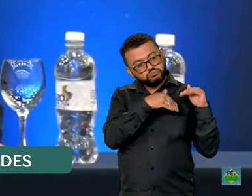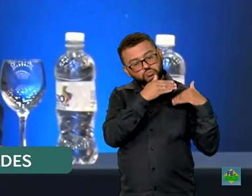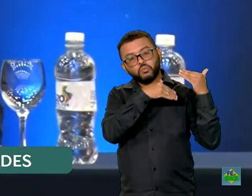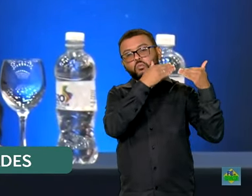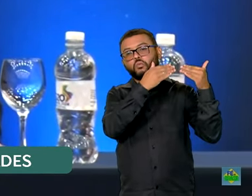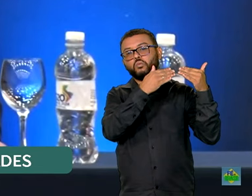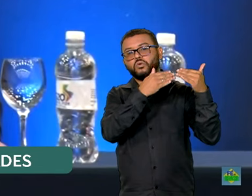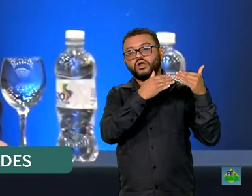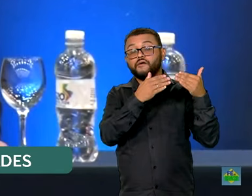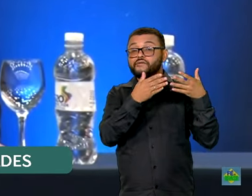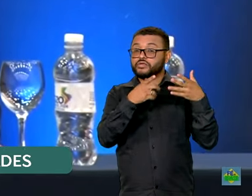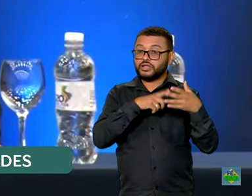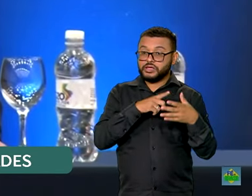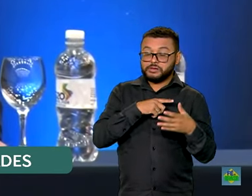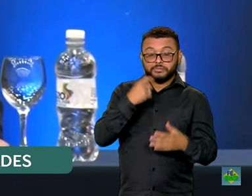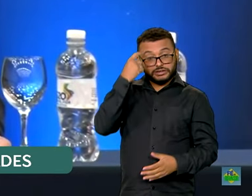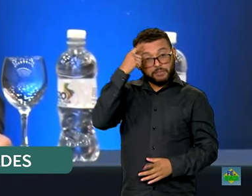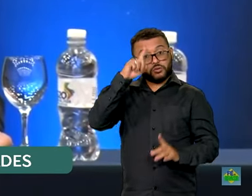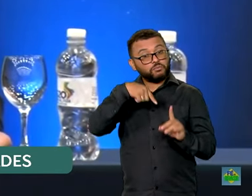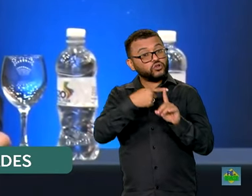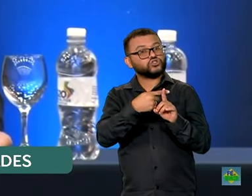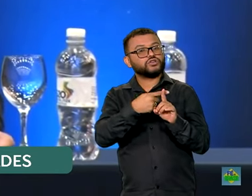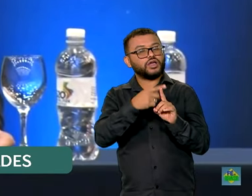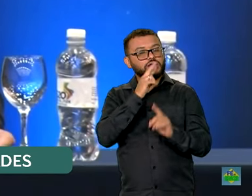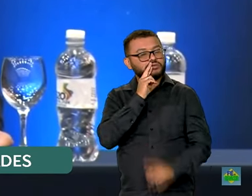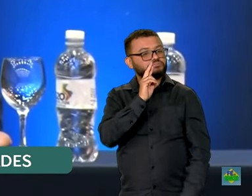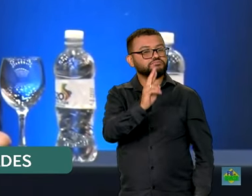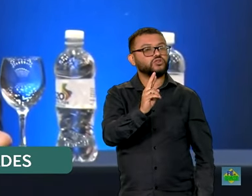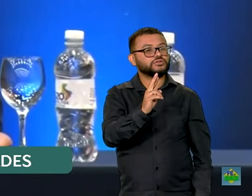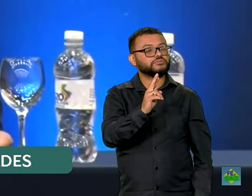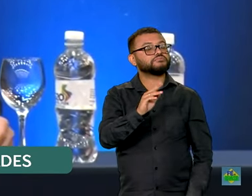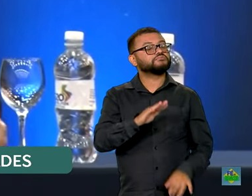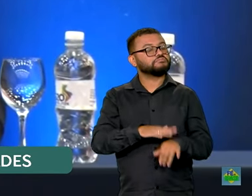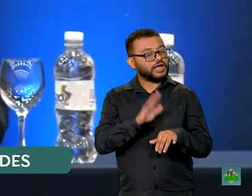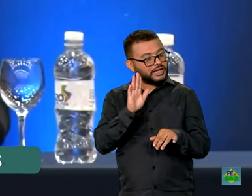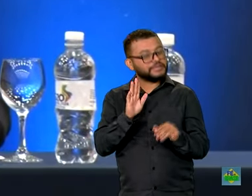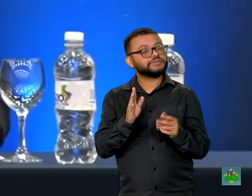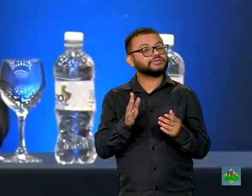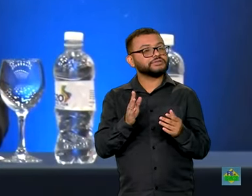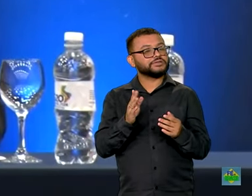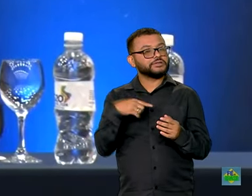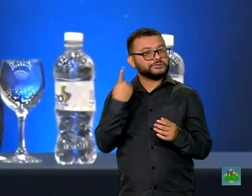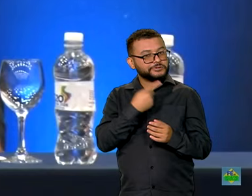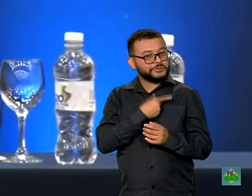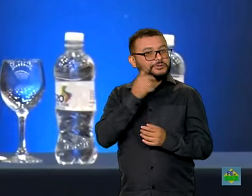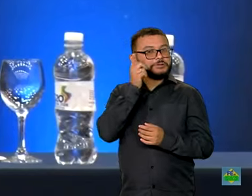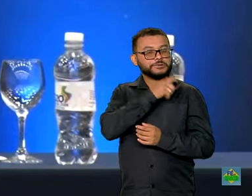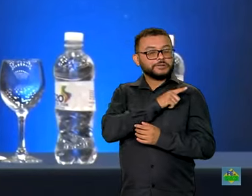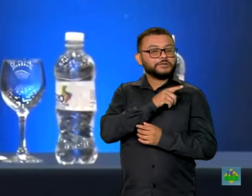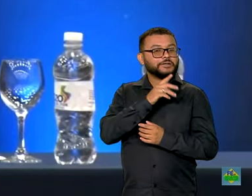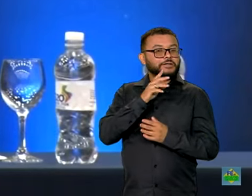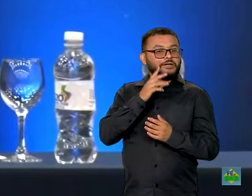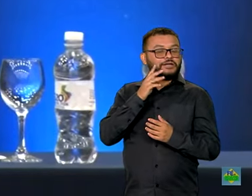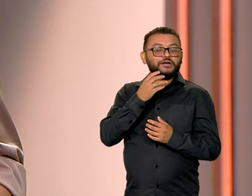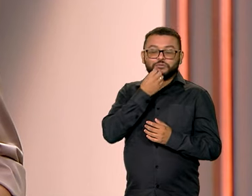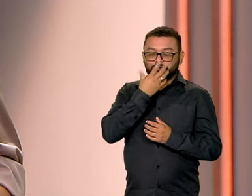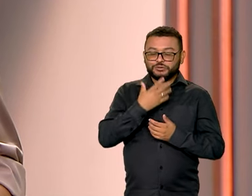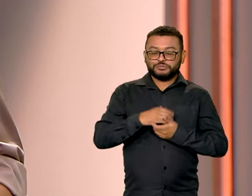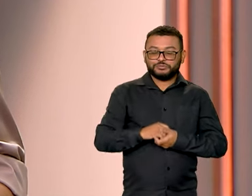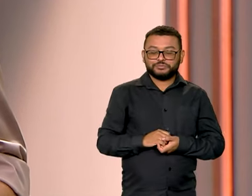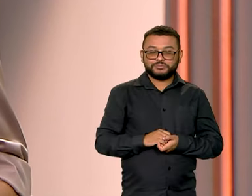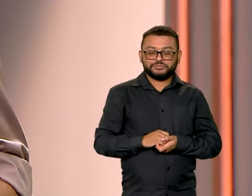Nós sempre estivemos otimistas a respeito desse resultado, mas realmente superou as nossas expectativas iniciais.